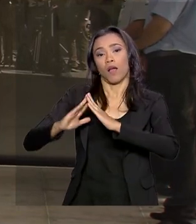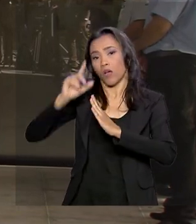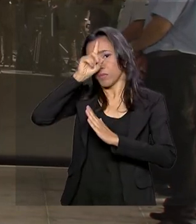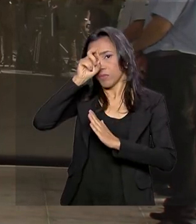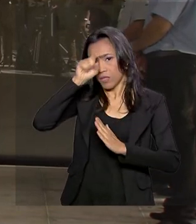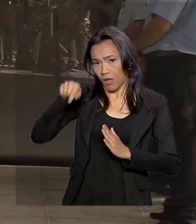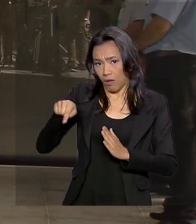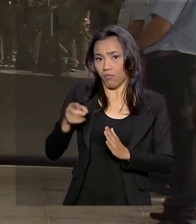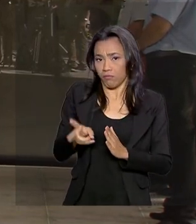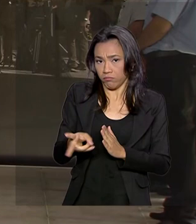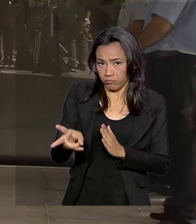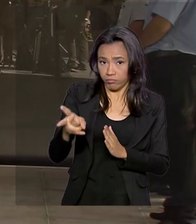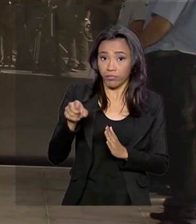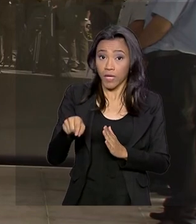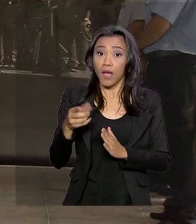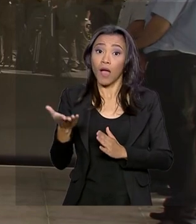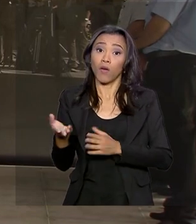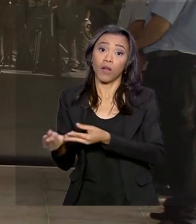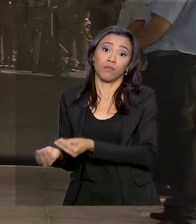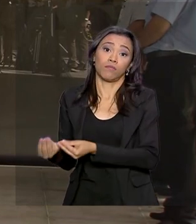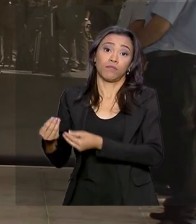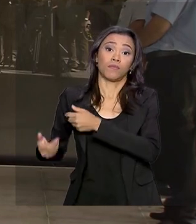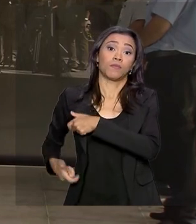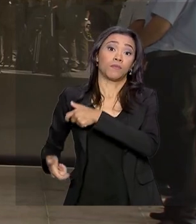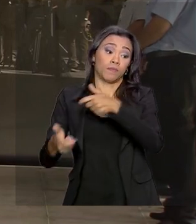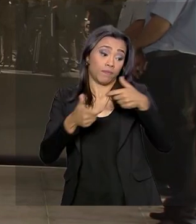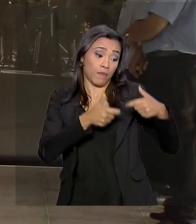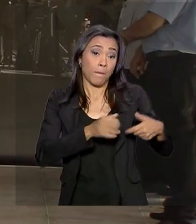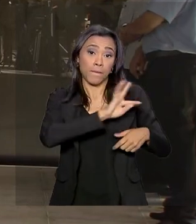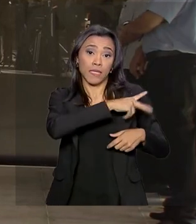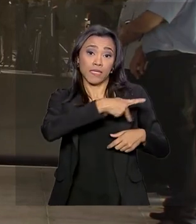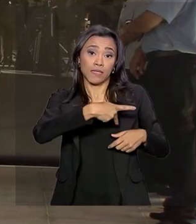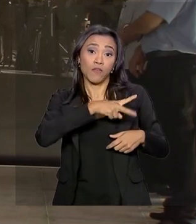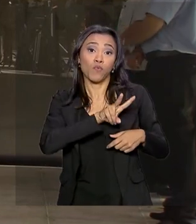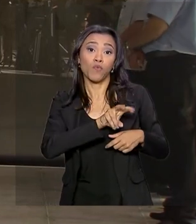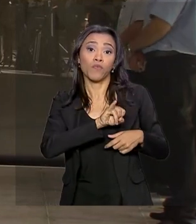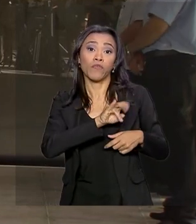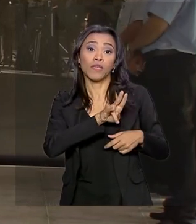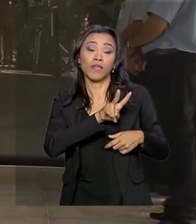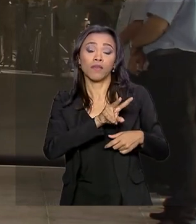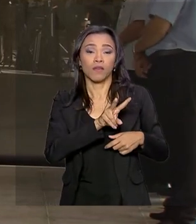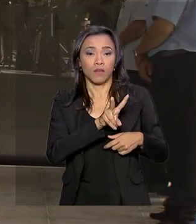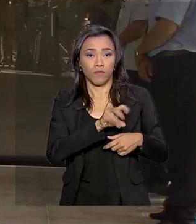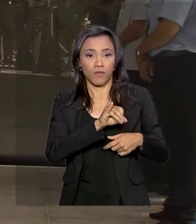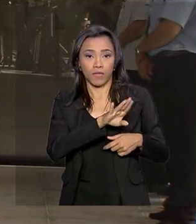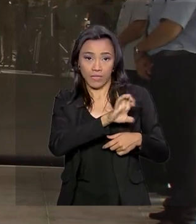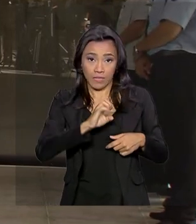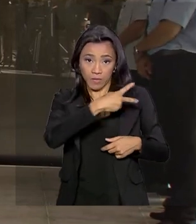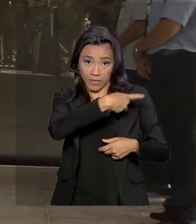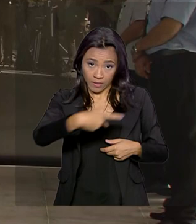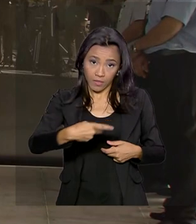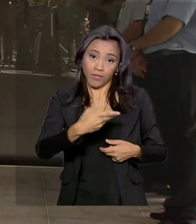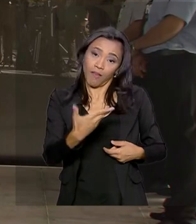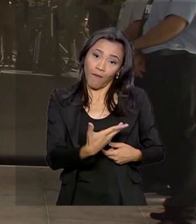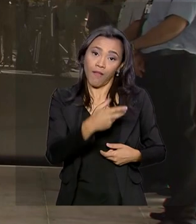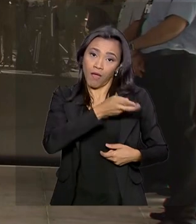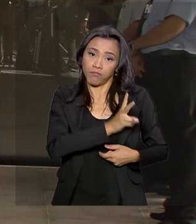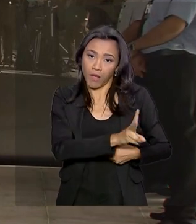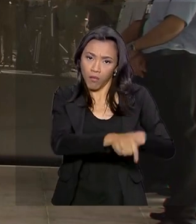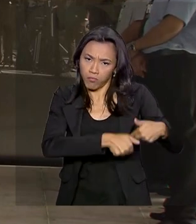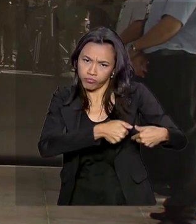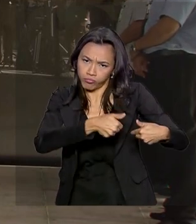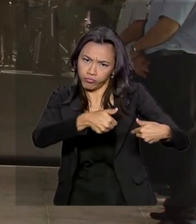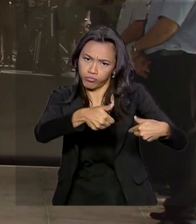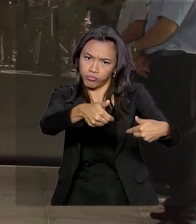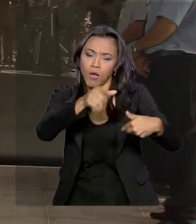quinta-feira para o vice-presidente, de maneira interina, general Hamilton Mourão. O hospital preparou aqui uma